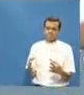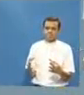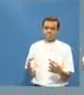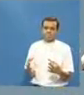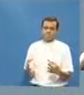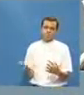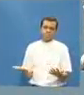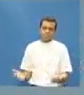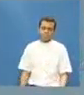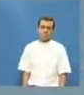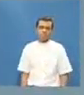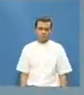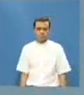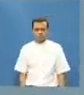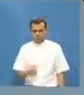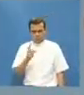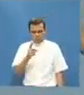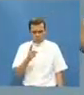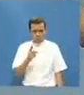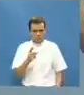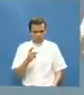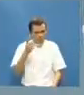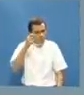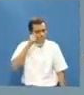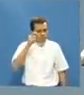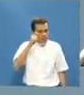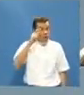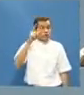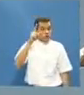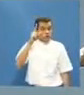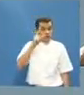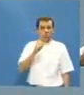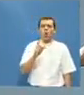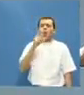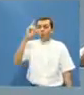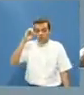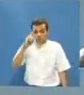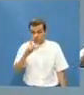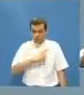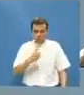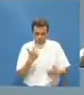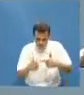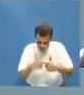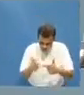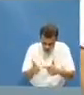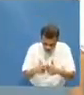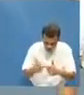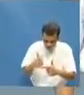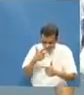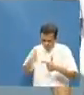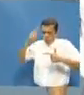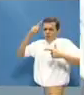o dia, grave bem essa frase, o dia que você tiver um problema realmente sério, você vai atrás